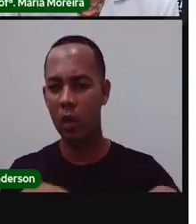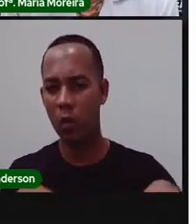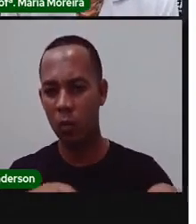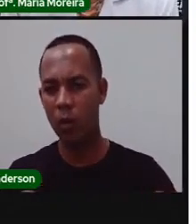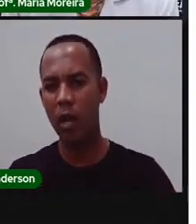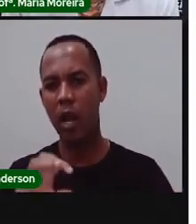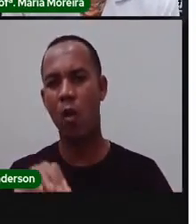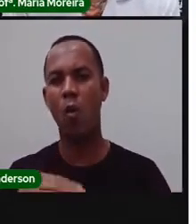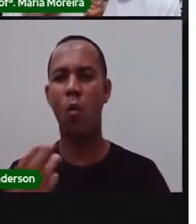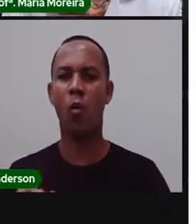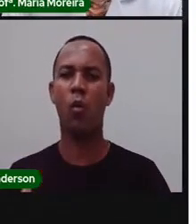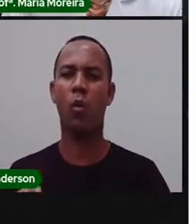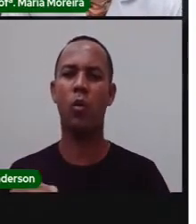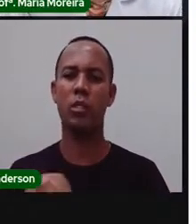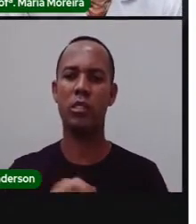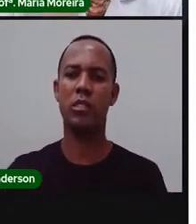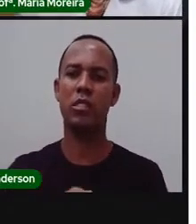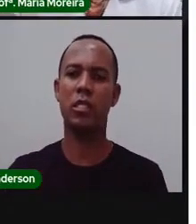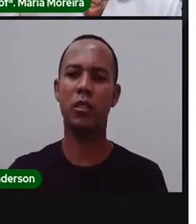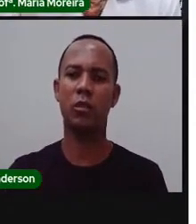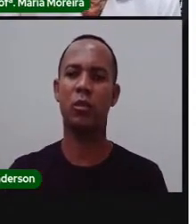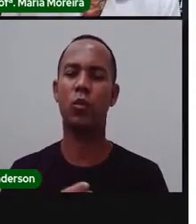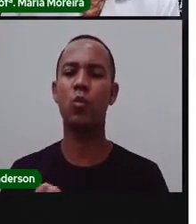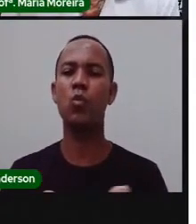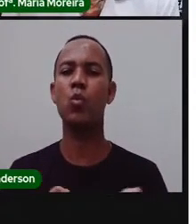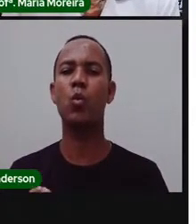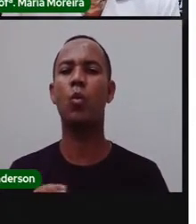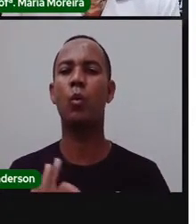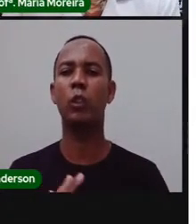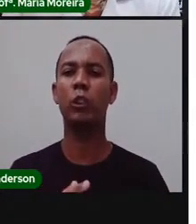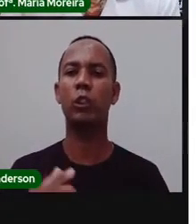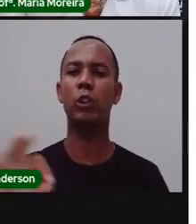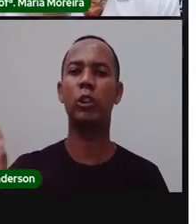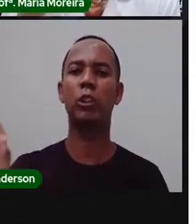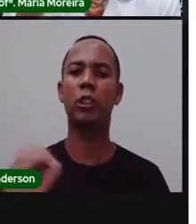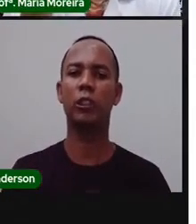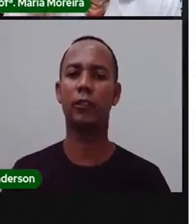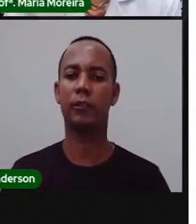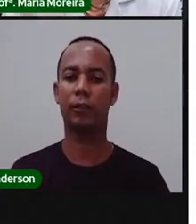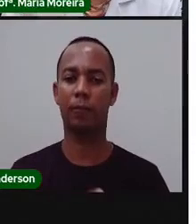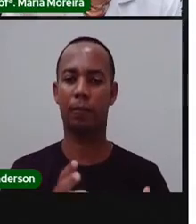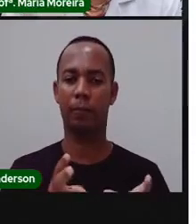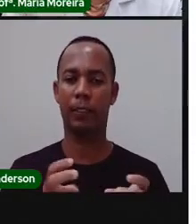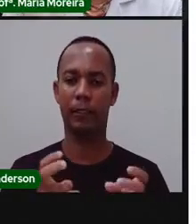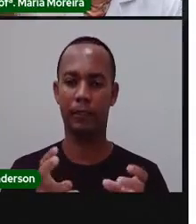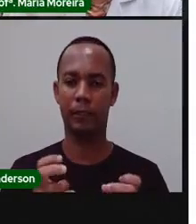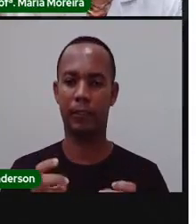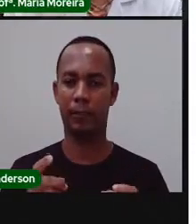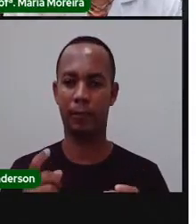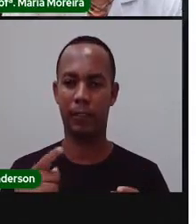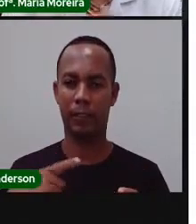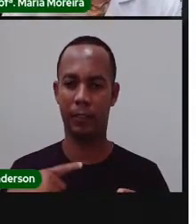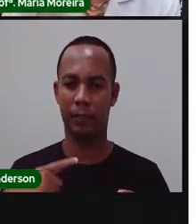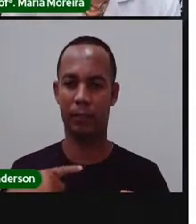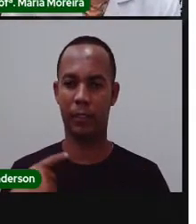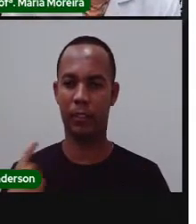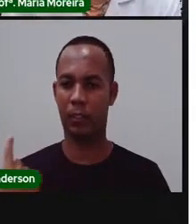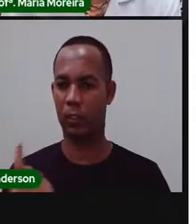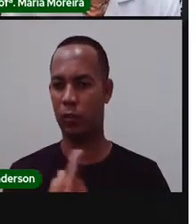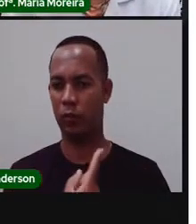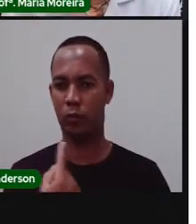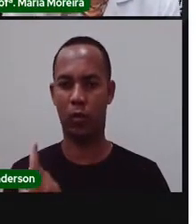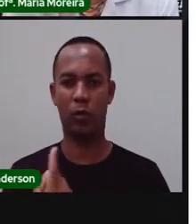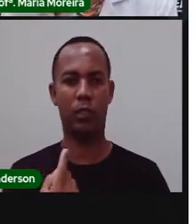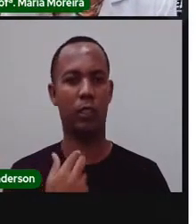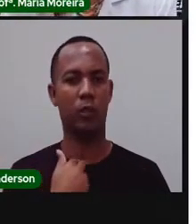É no centro da cidade? É zona urbana, mas é um bairro mais distante? Então, observem em volta de vocês.